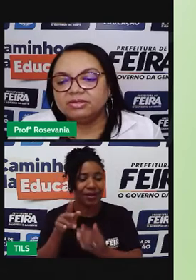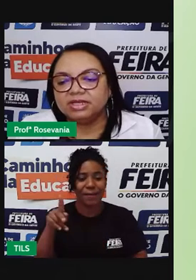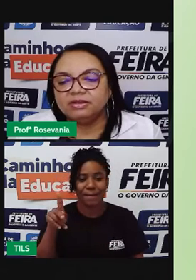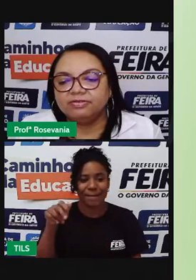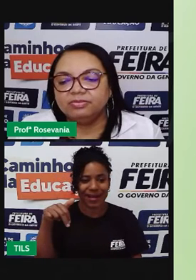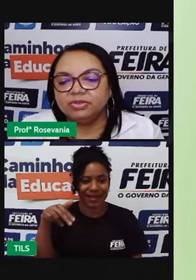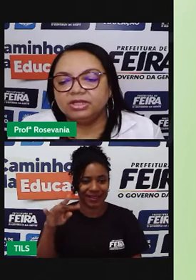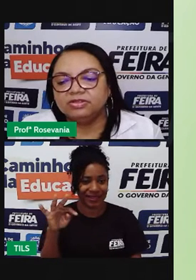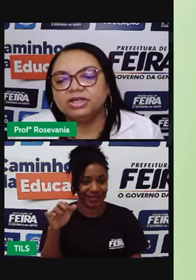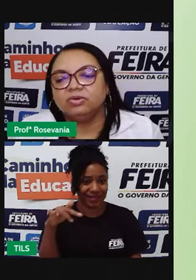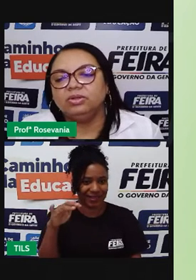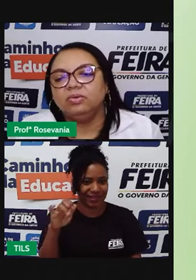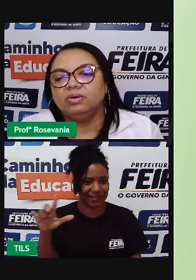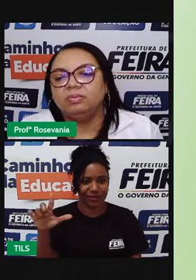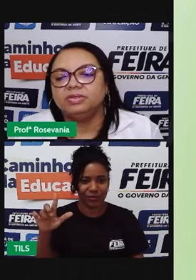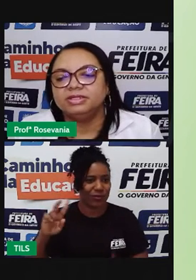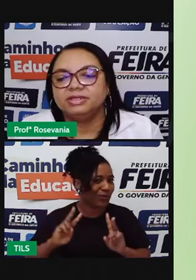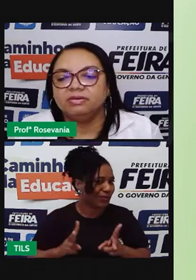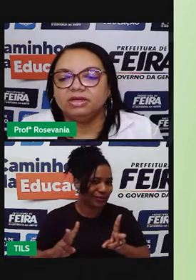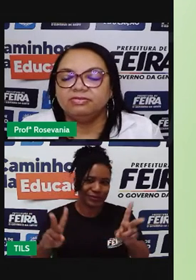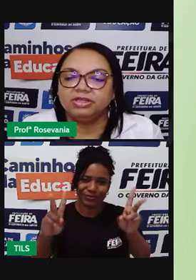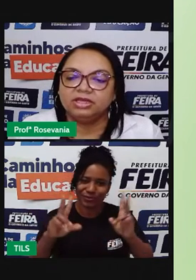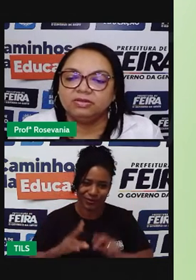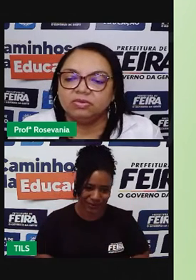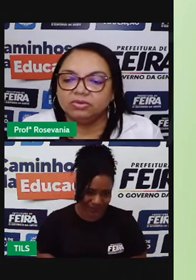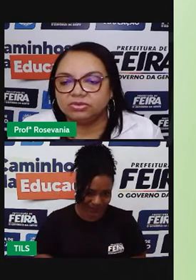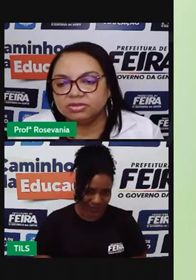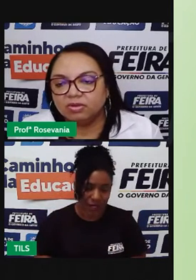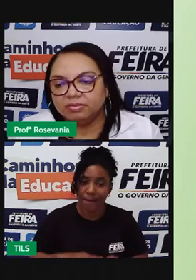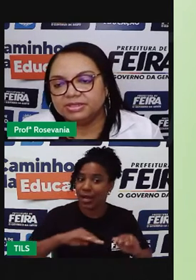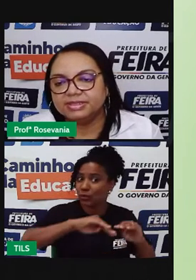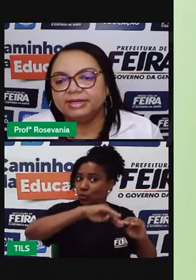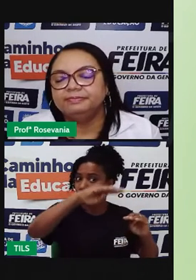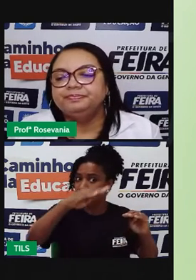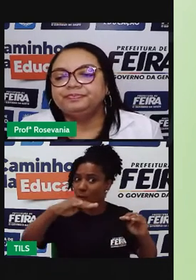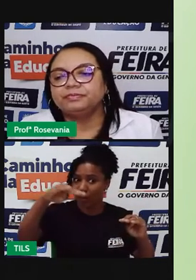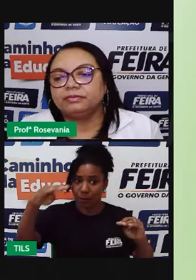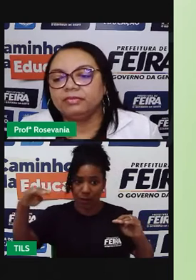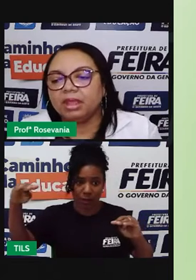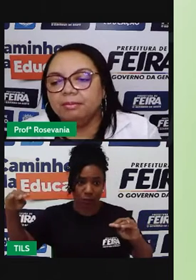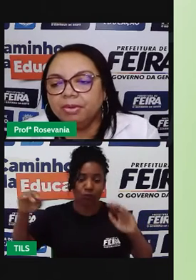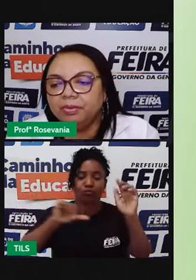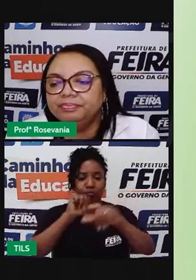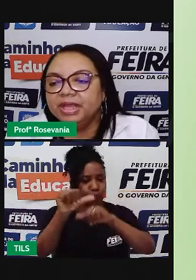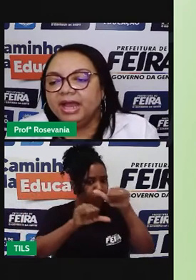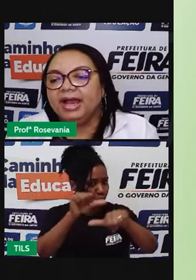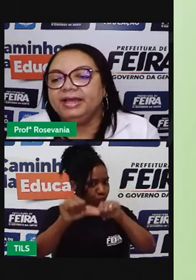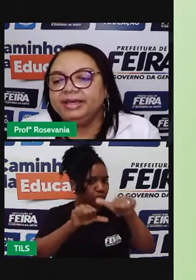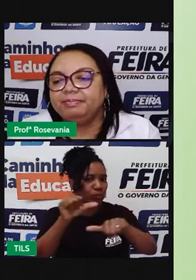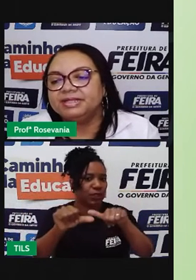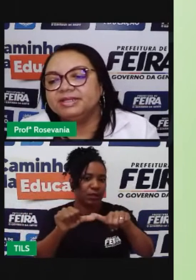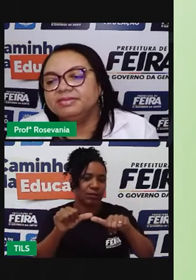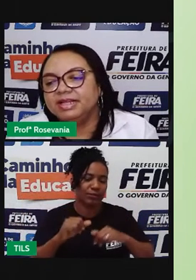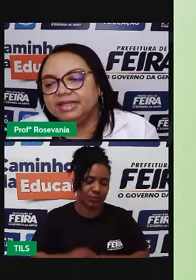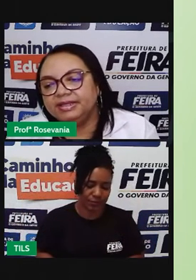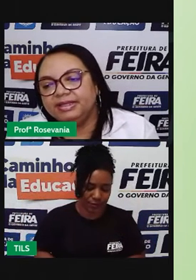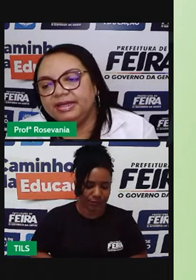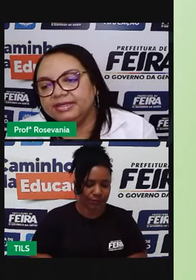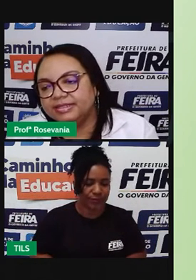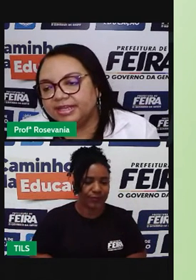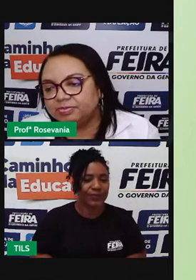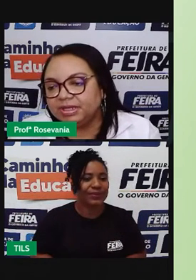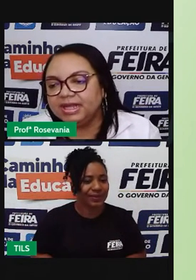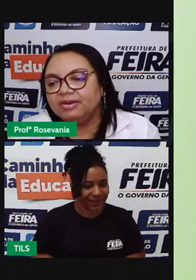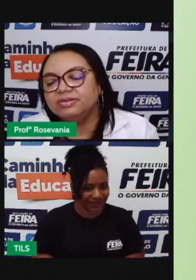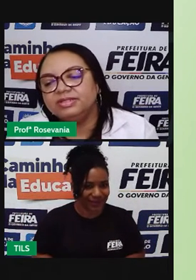Planaltos, ele foi mudando de acordo com a composição, ele foi dando outros nomes, né. Bom, aí passamos a ter